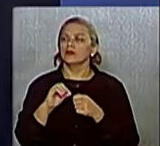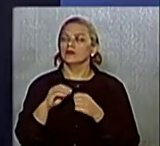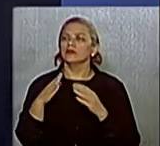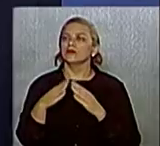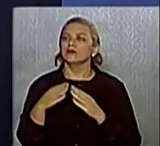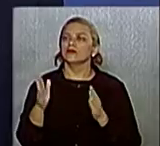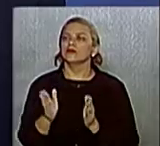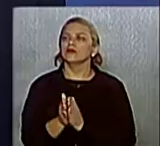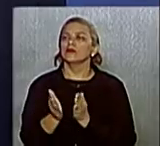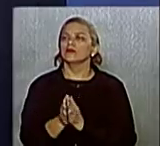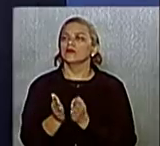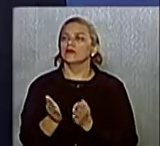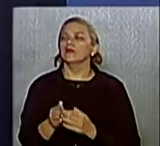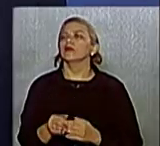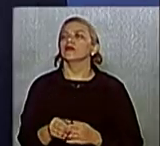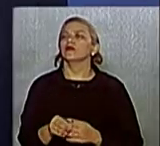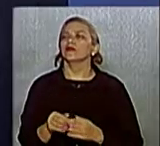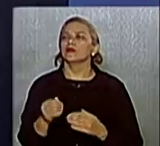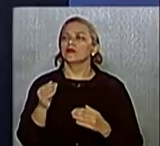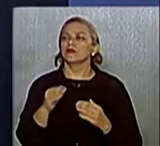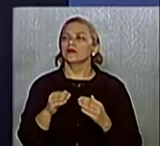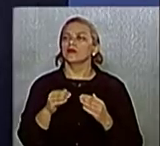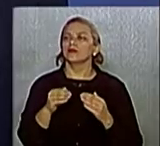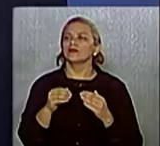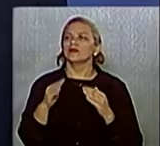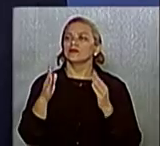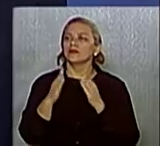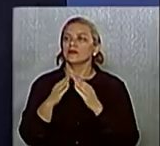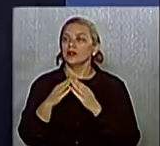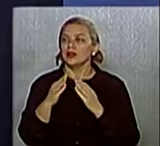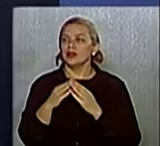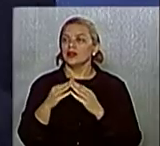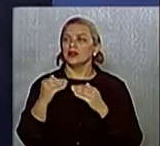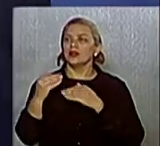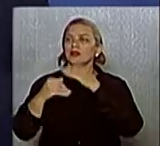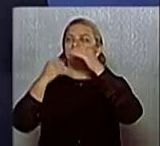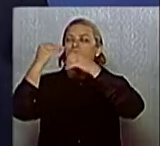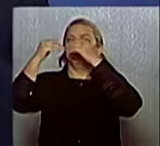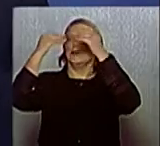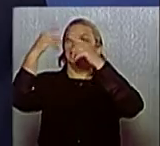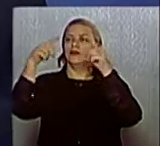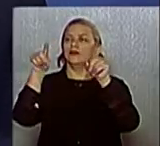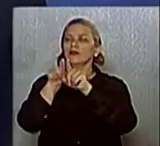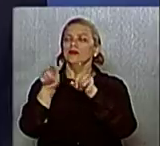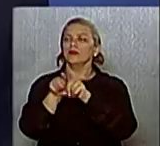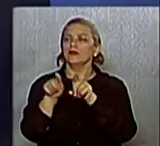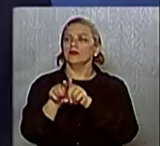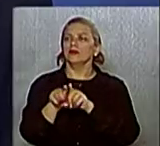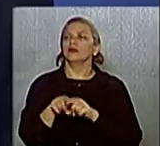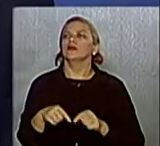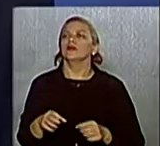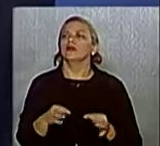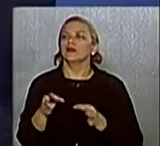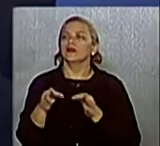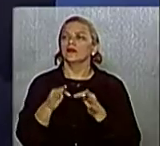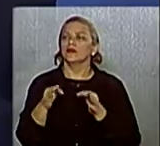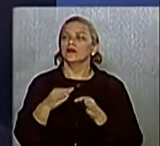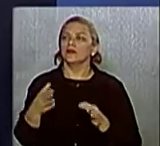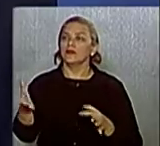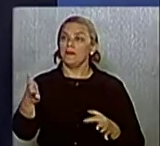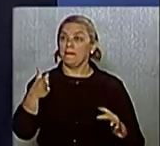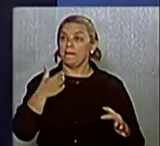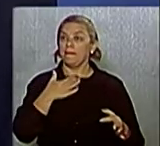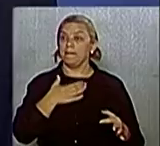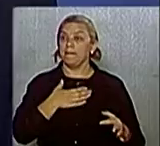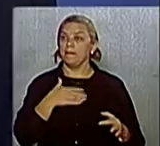mais necessitados, casas para classe A e B e também o programa Meu Primeiro Lote, que é para